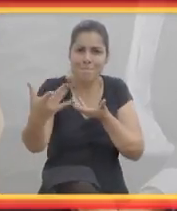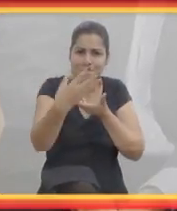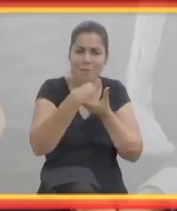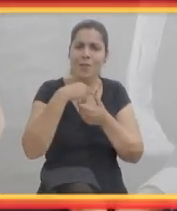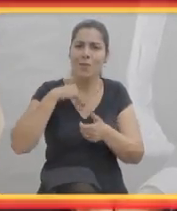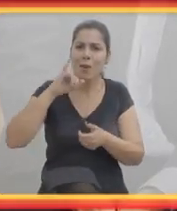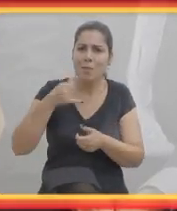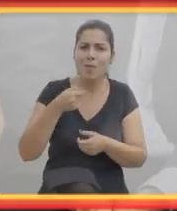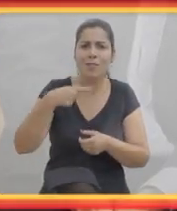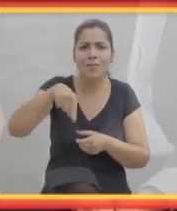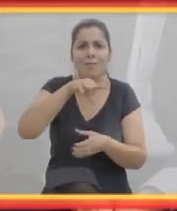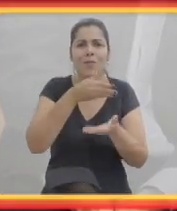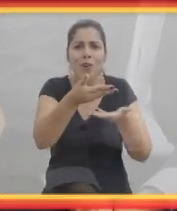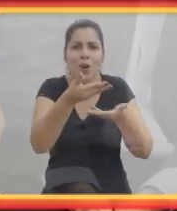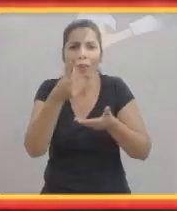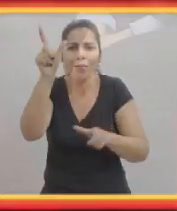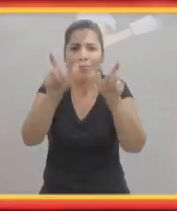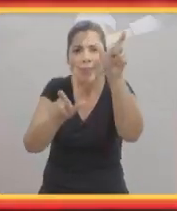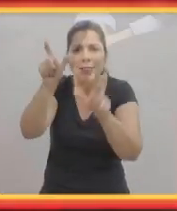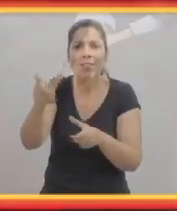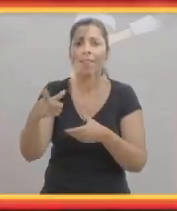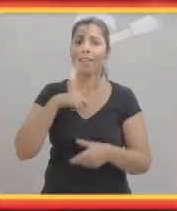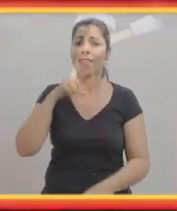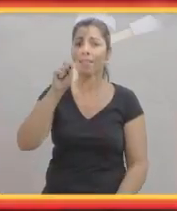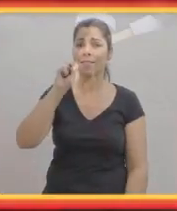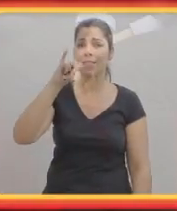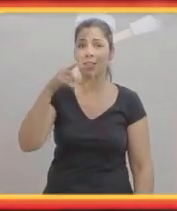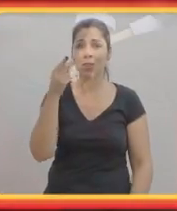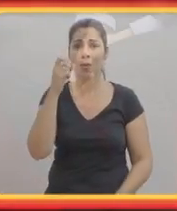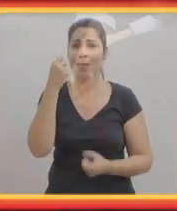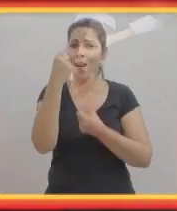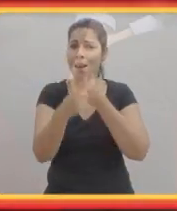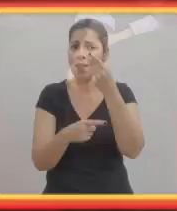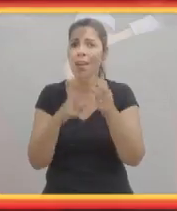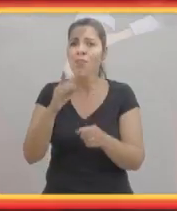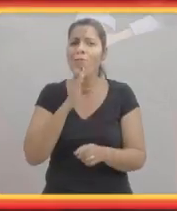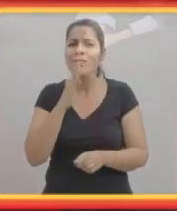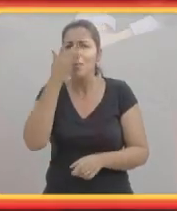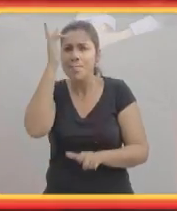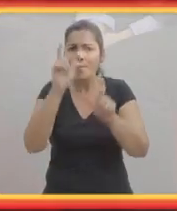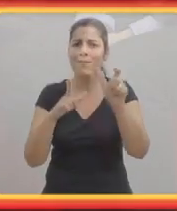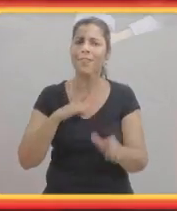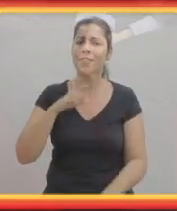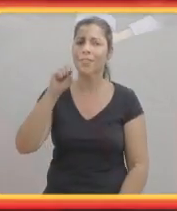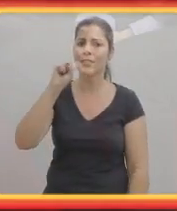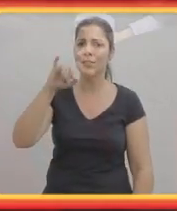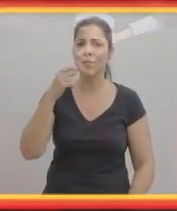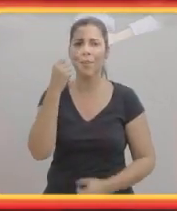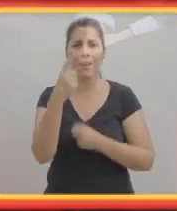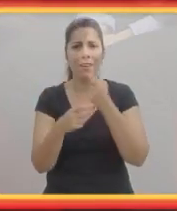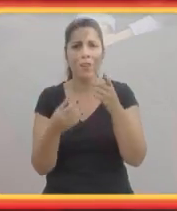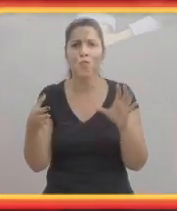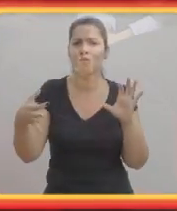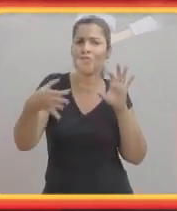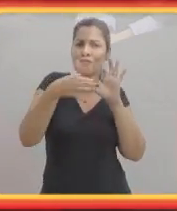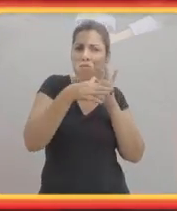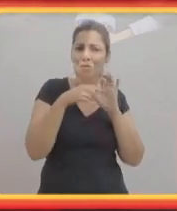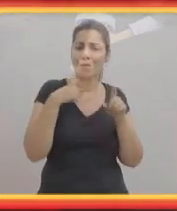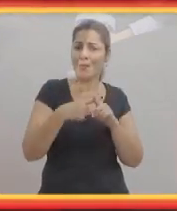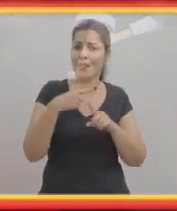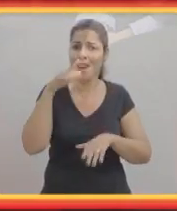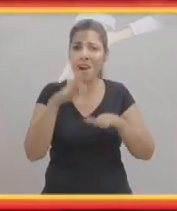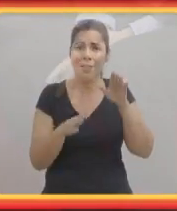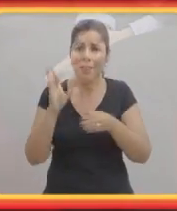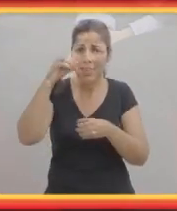convite a todas as pessoas que tenham centros raras ou que conheçam pessoas que tenham centros raras a se unirem.